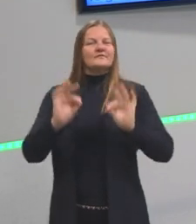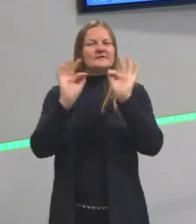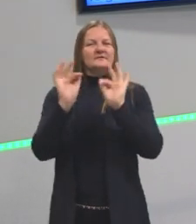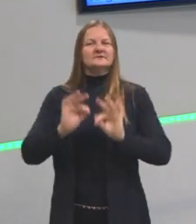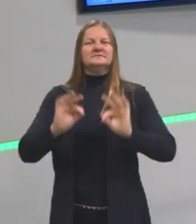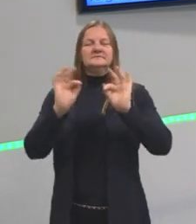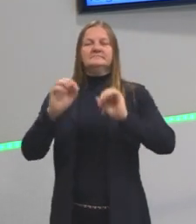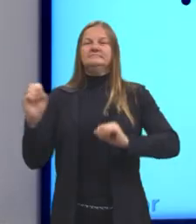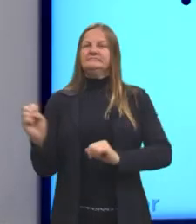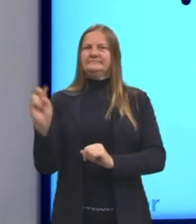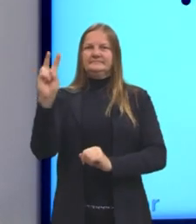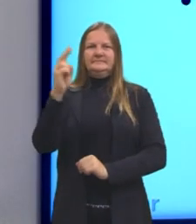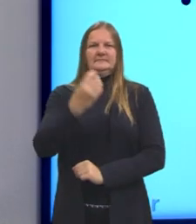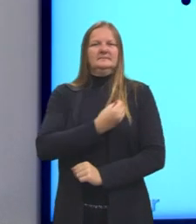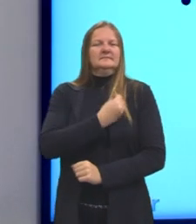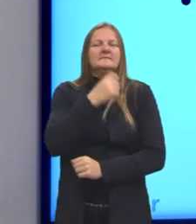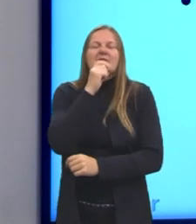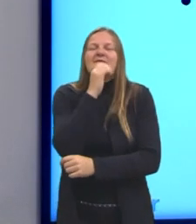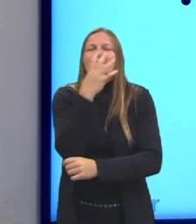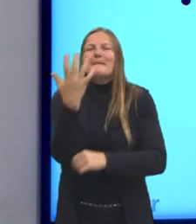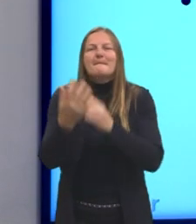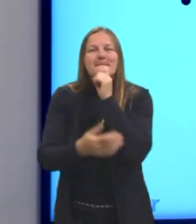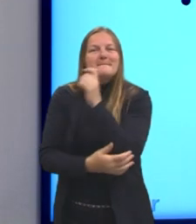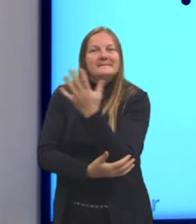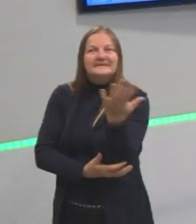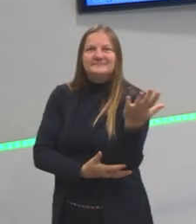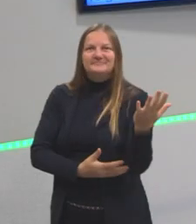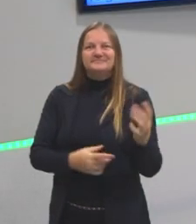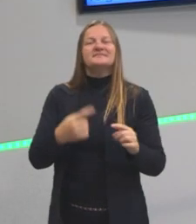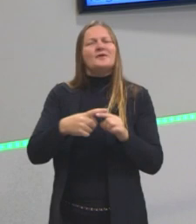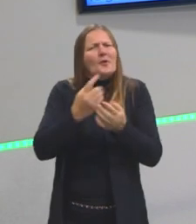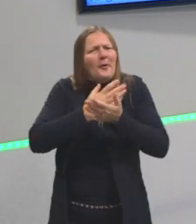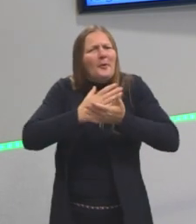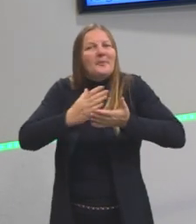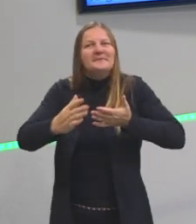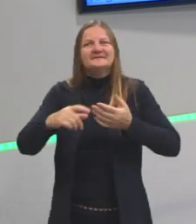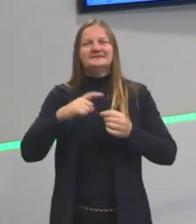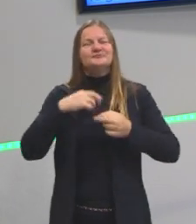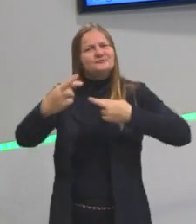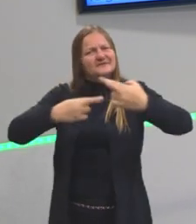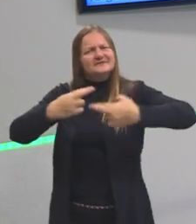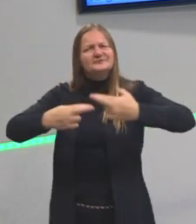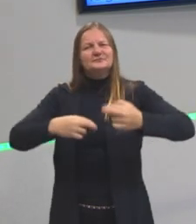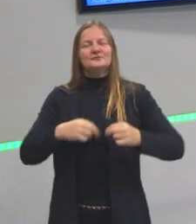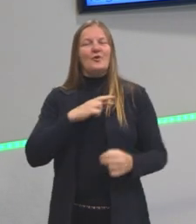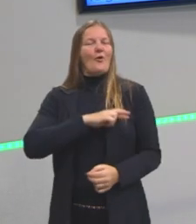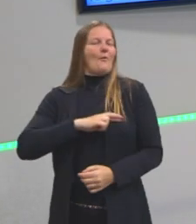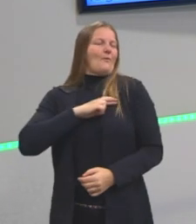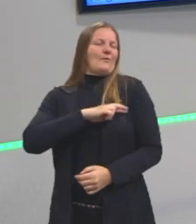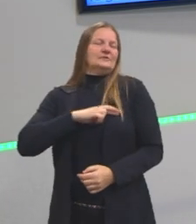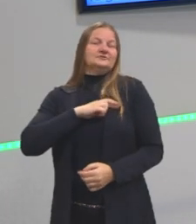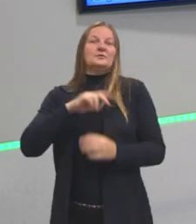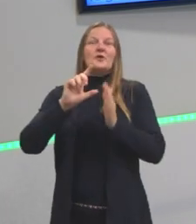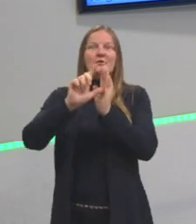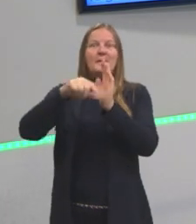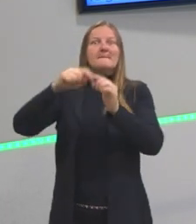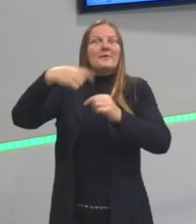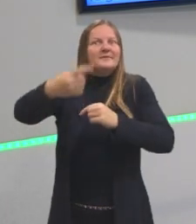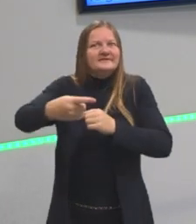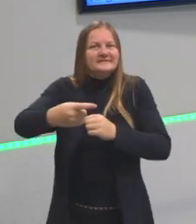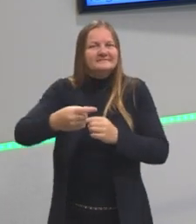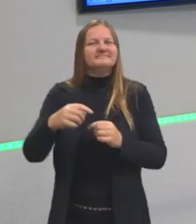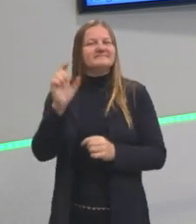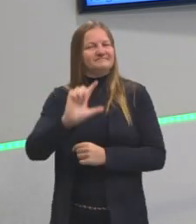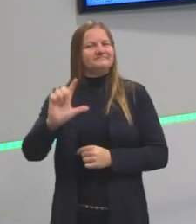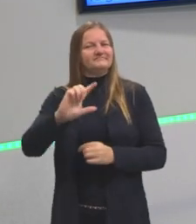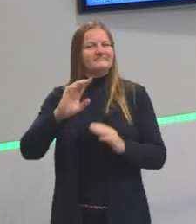essa valorização da natureza também está já começando a se relacionar com o romantismo, que é o que vai vir depois.